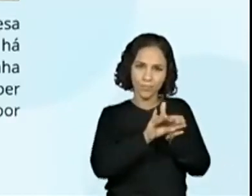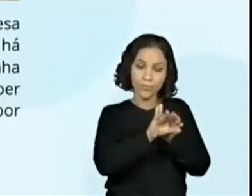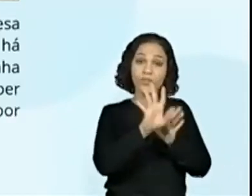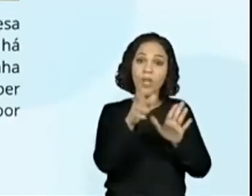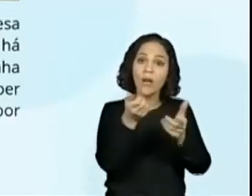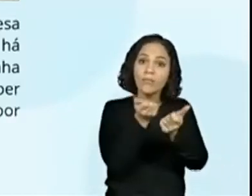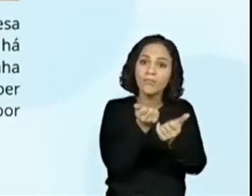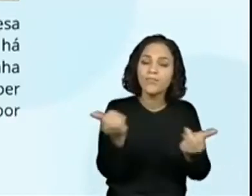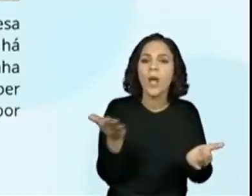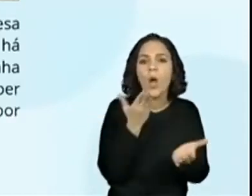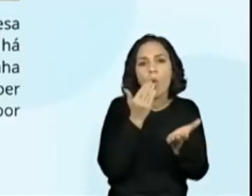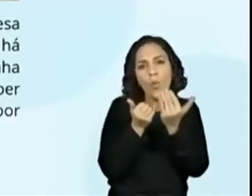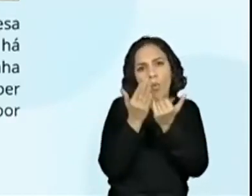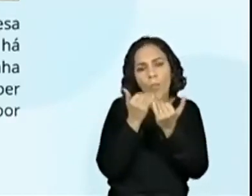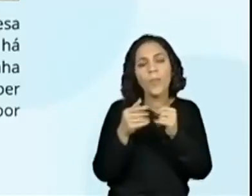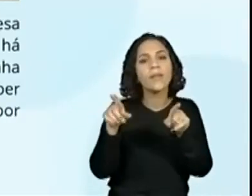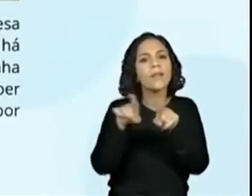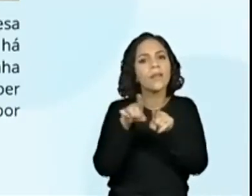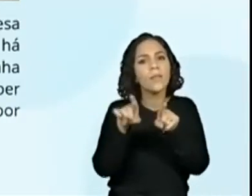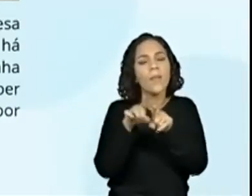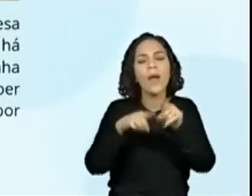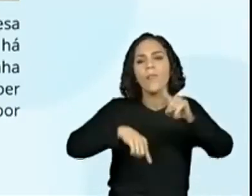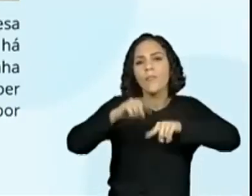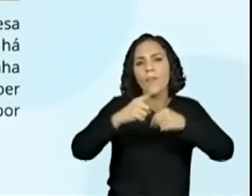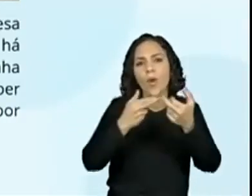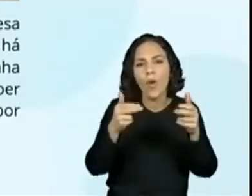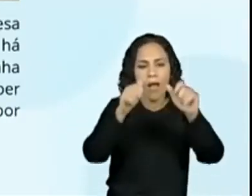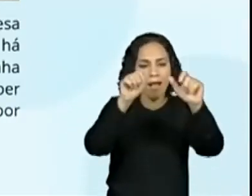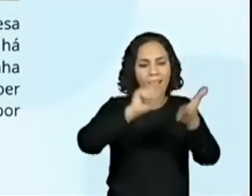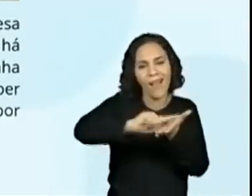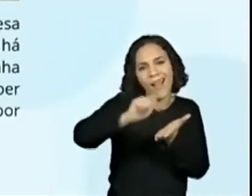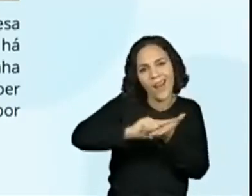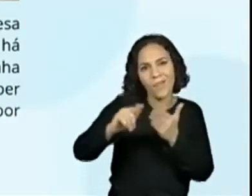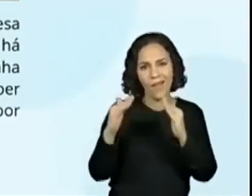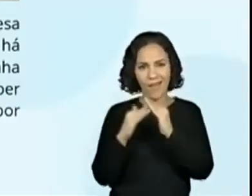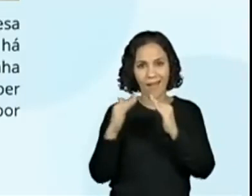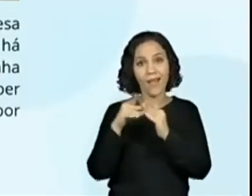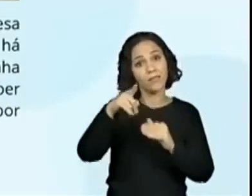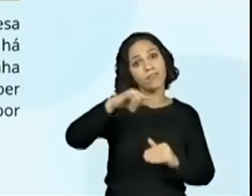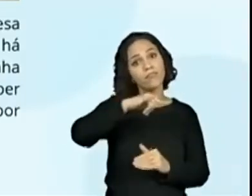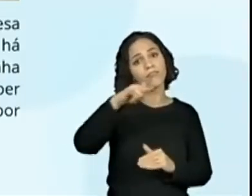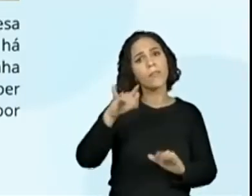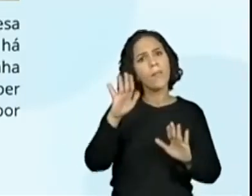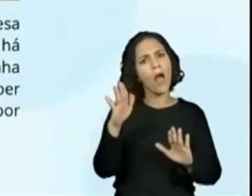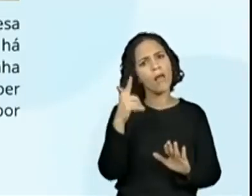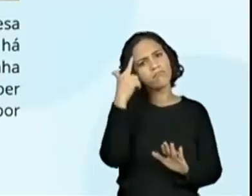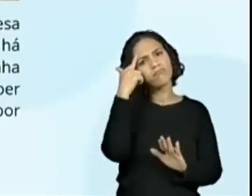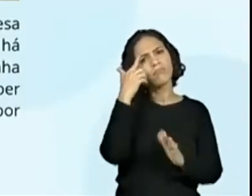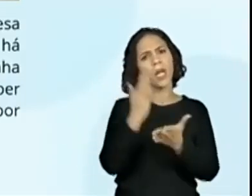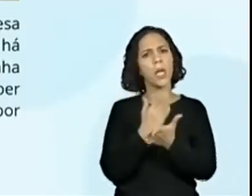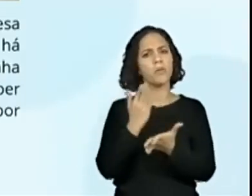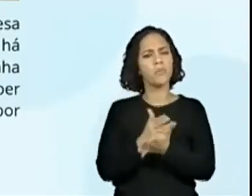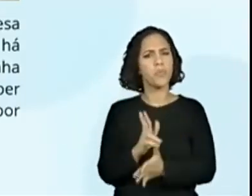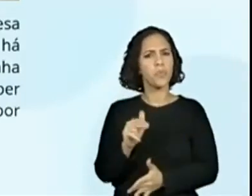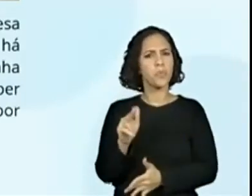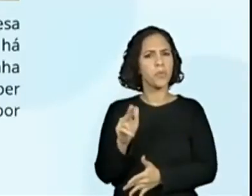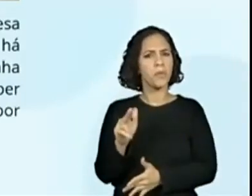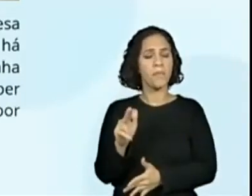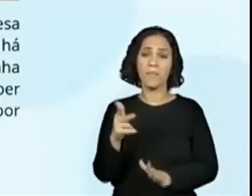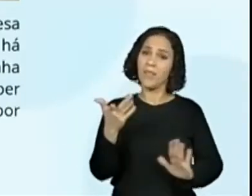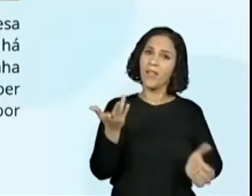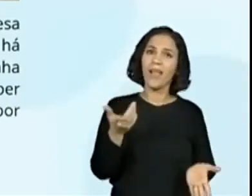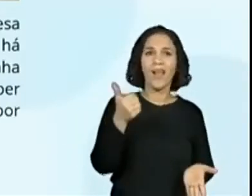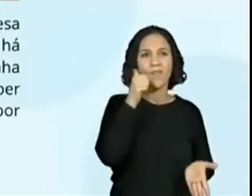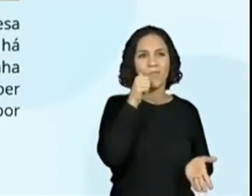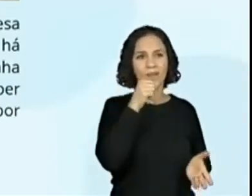há algum tempo por meio de drones. Porém, nunca ninguém tinha pensado em livros. Acho que as crianças